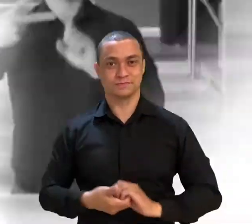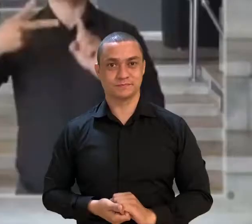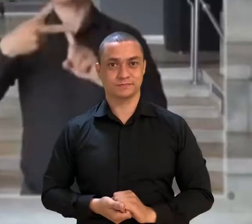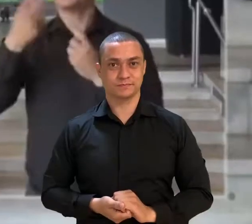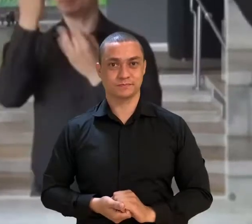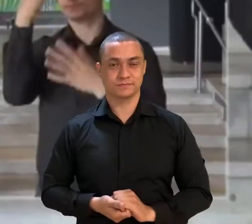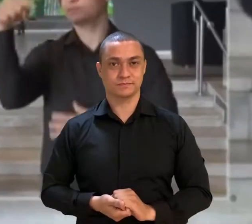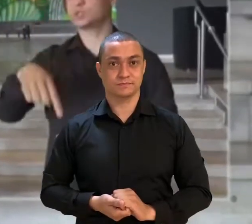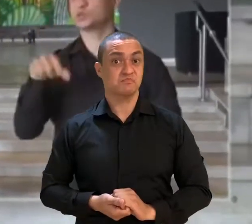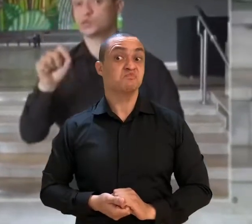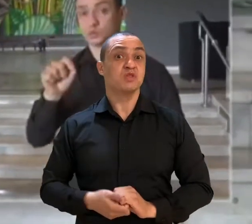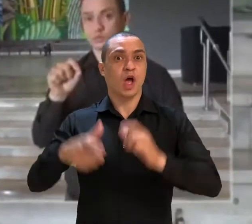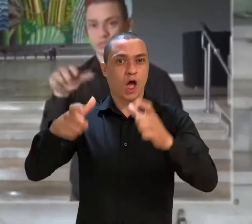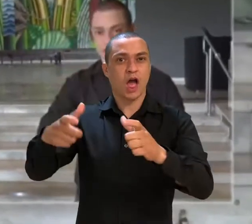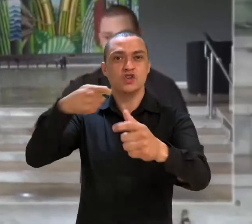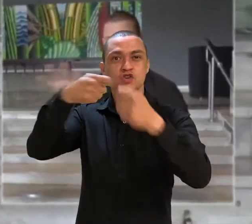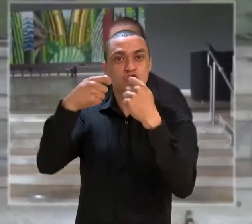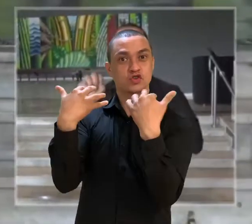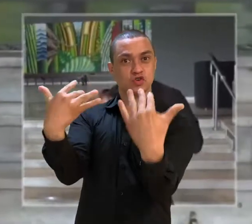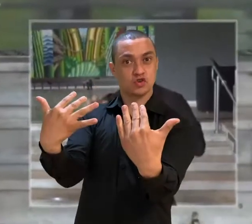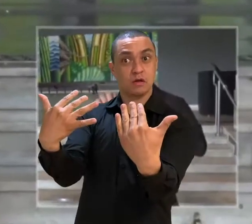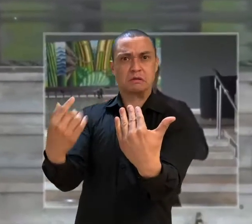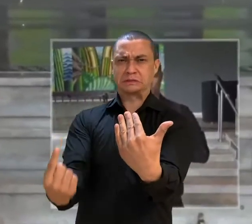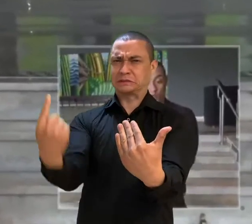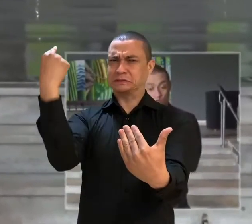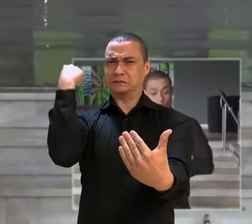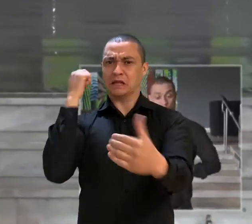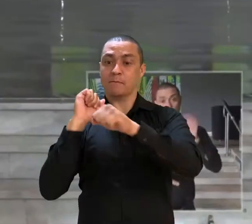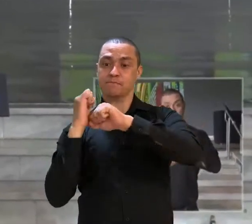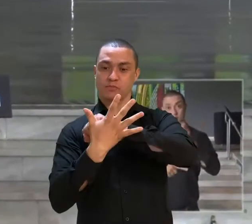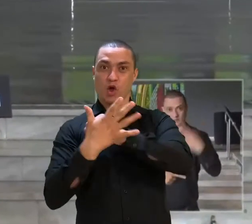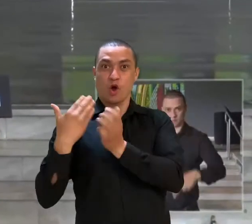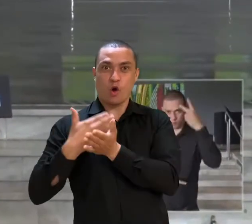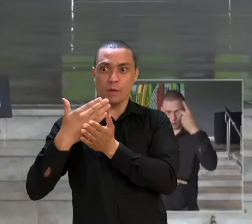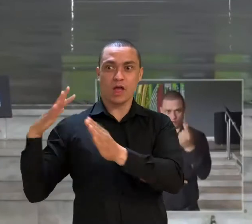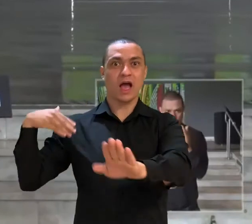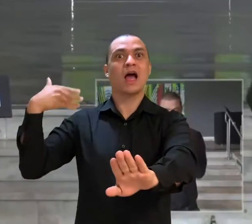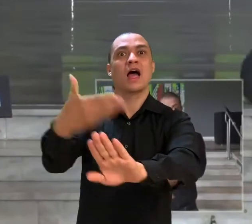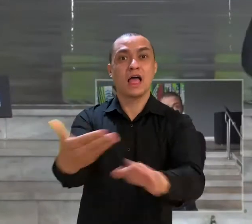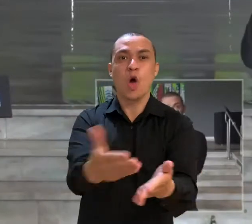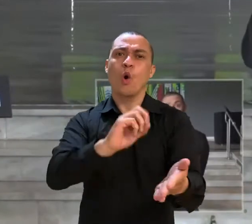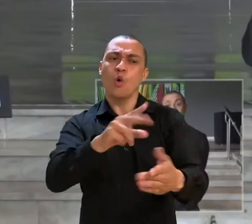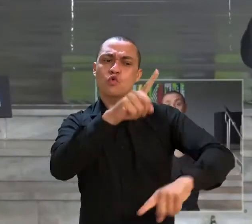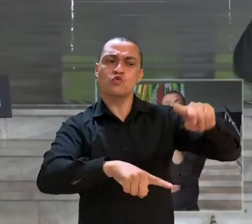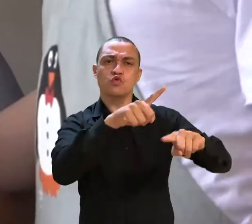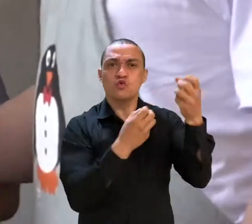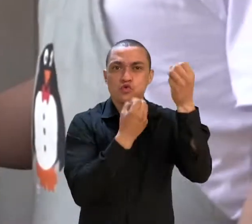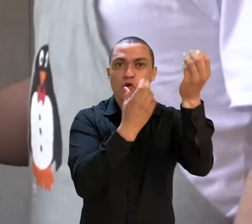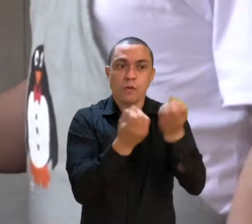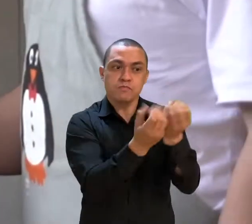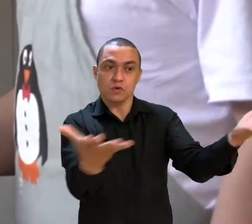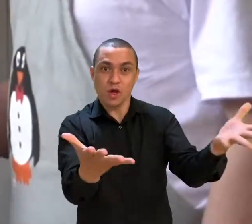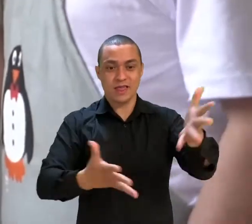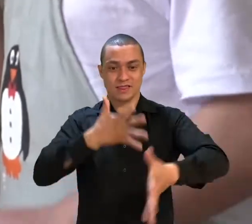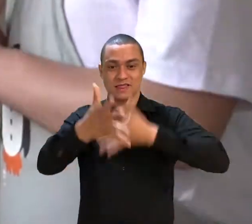Seja nas coletivas de imprensa, desde o início da pandemia ou nos materiais informativos disponibilizados, a